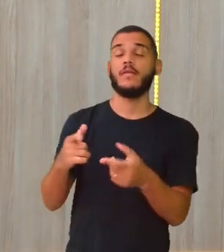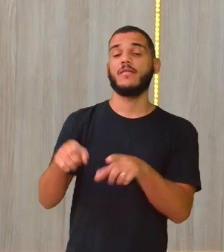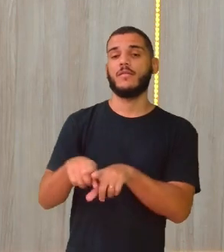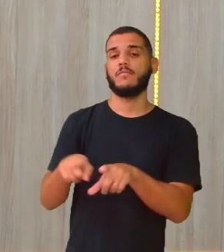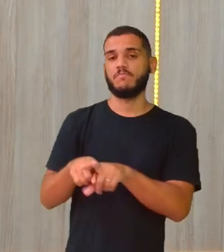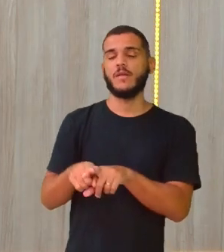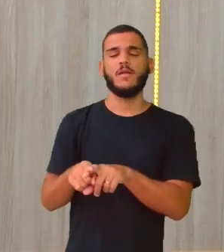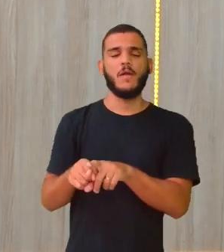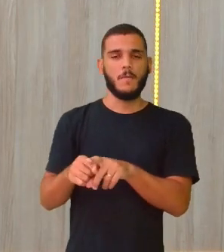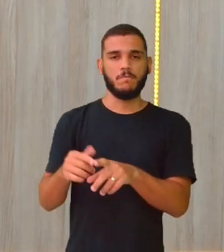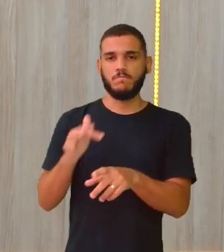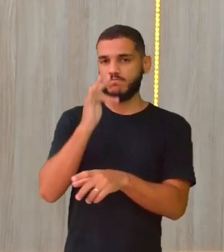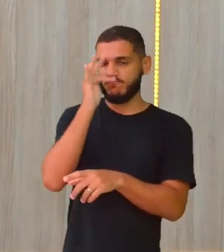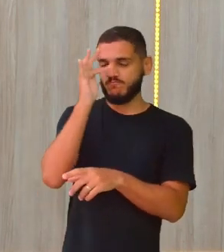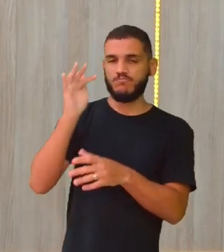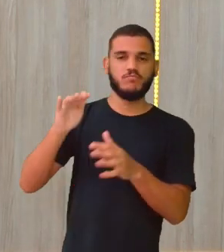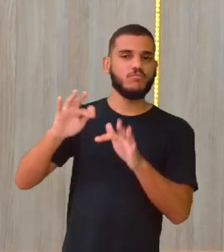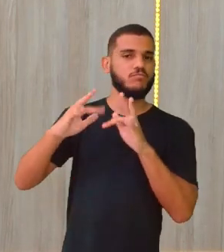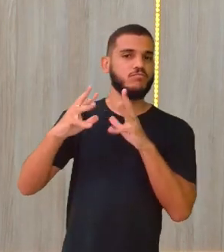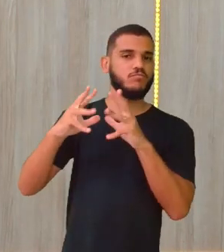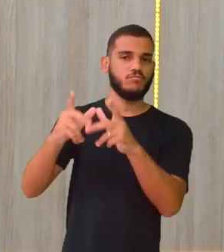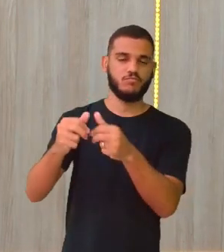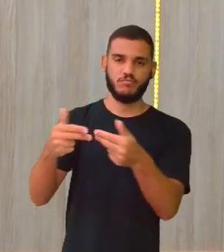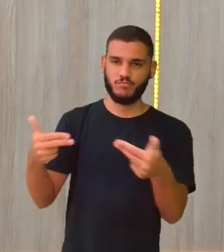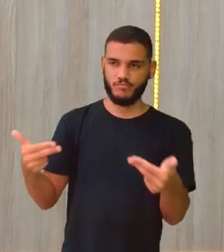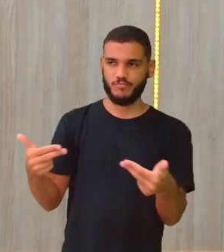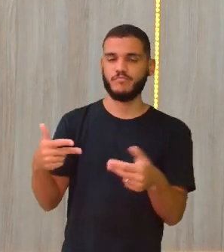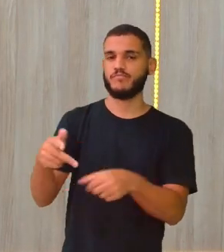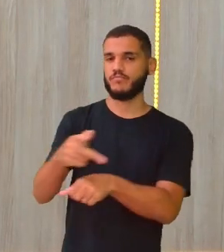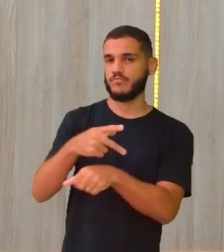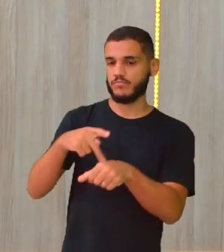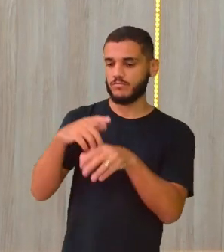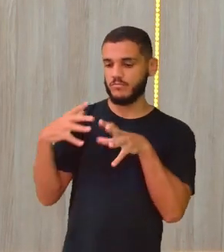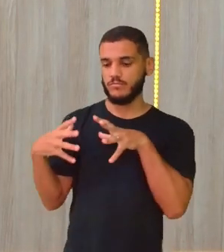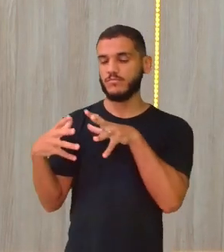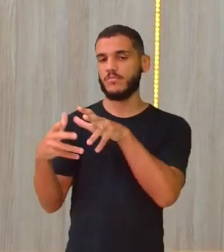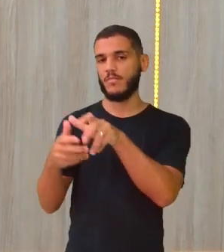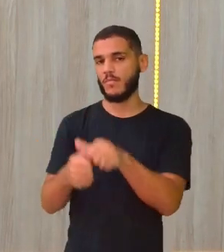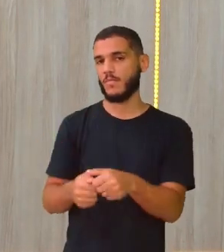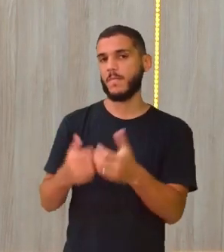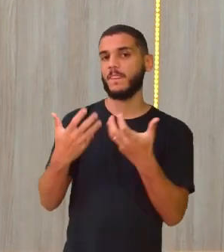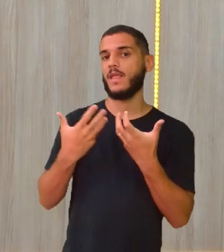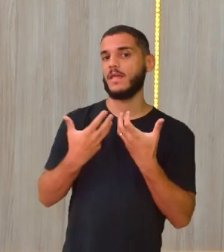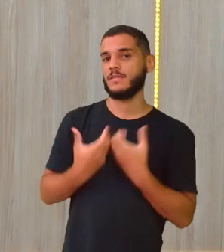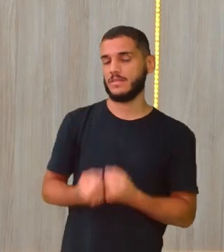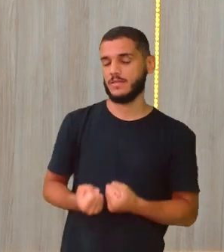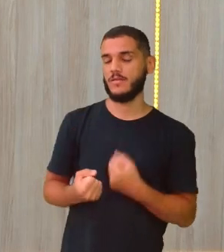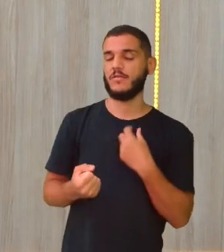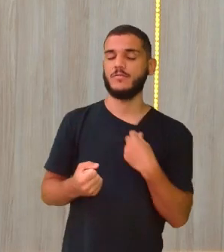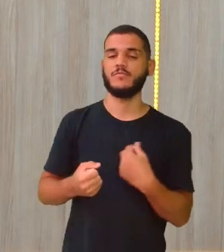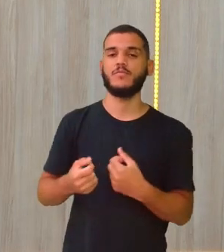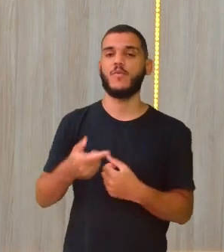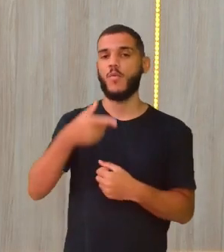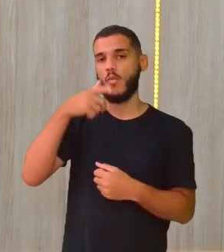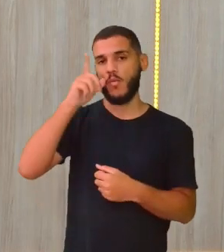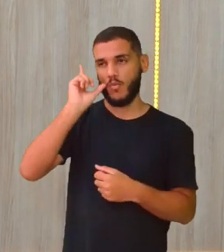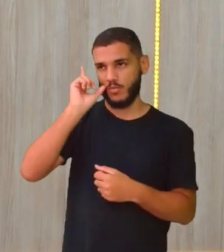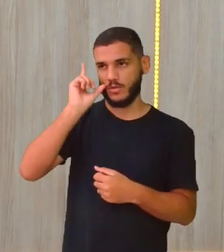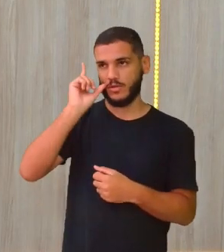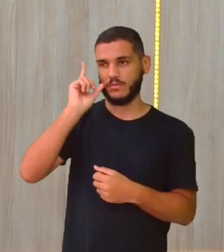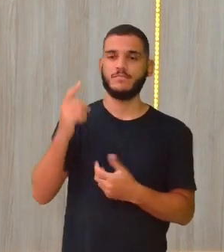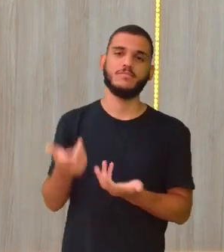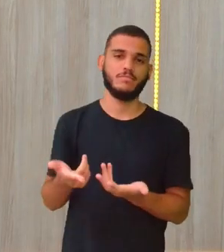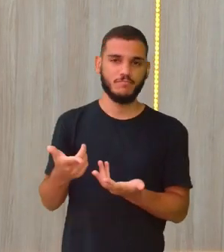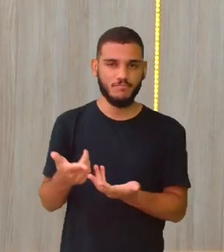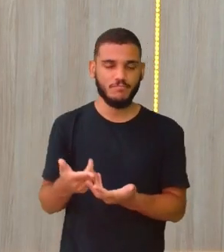fauna e da flora. Então, ó, países do mundo inteiro adotaram, nesta segunda, 19, conhecido como